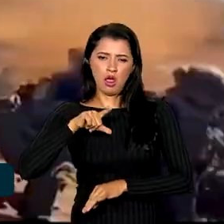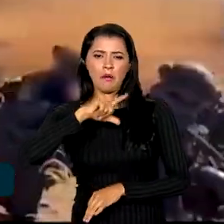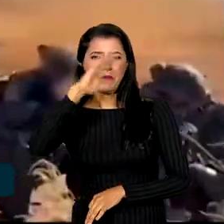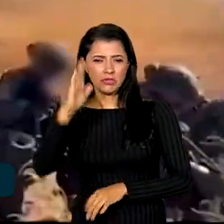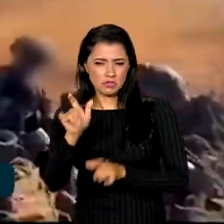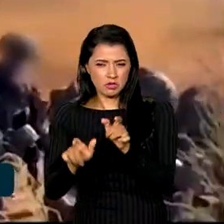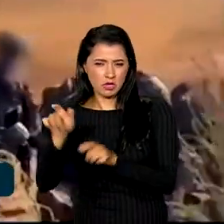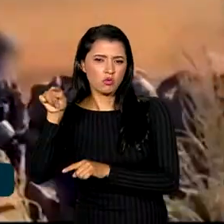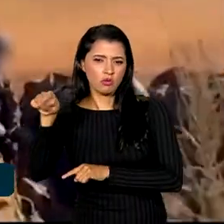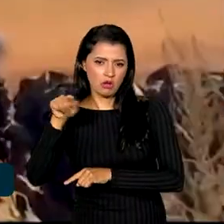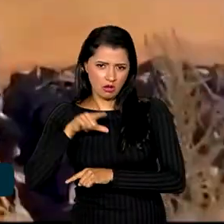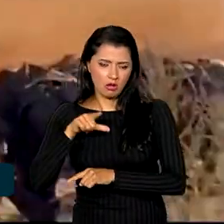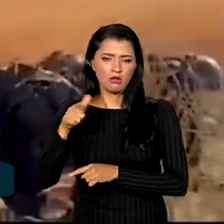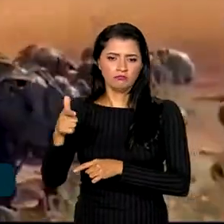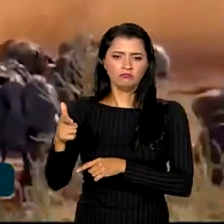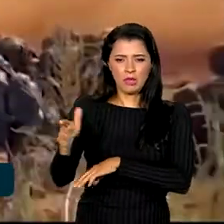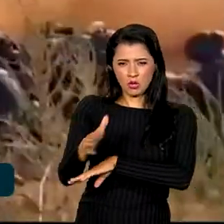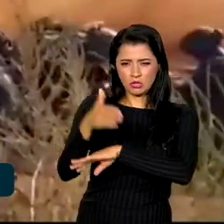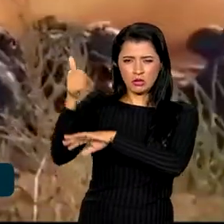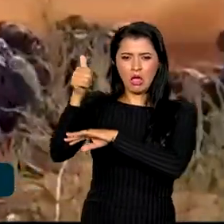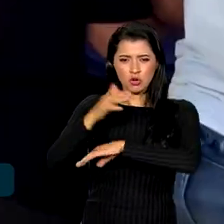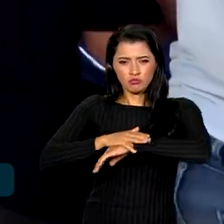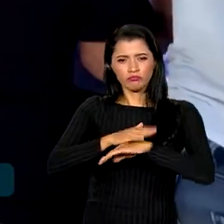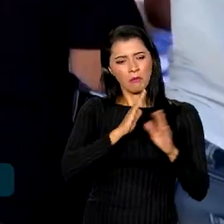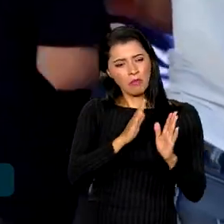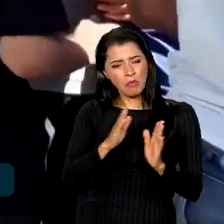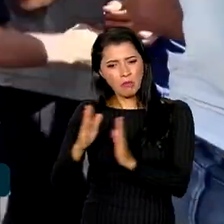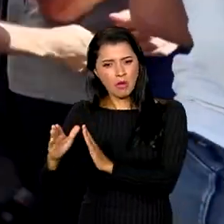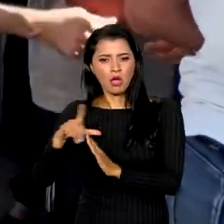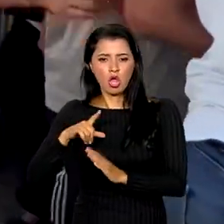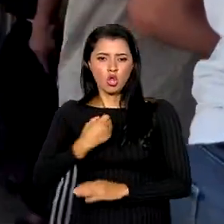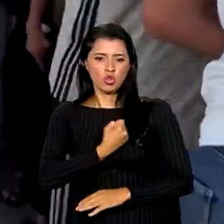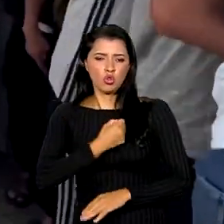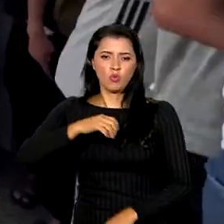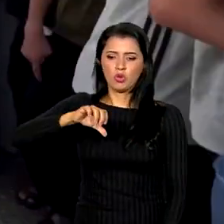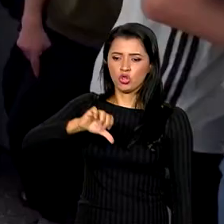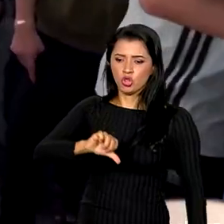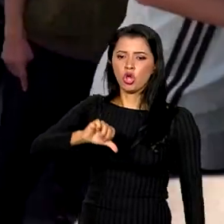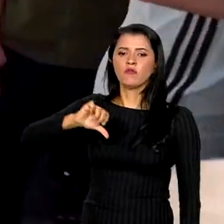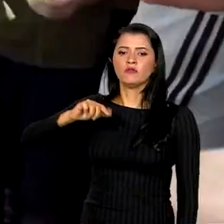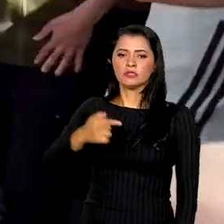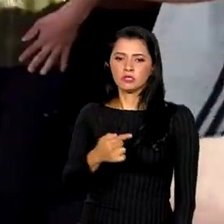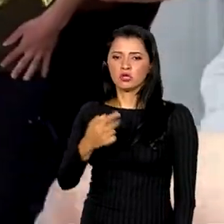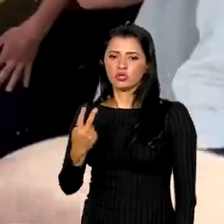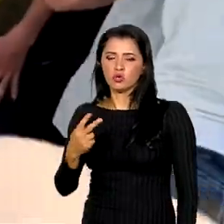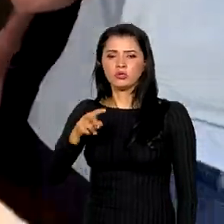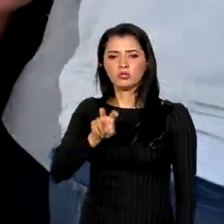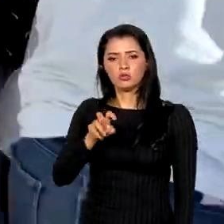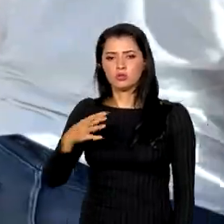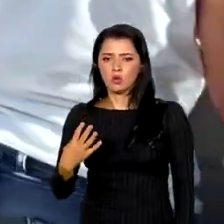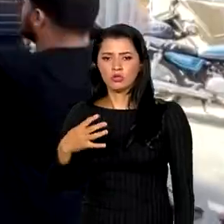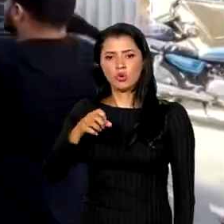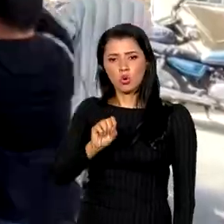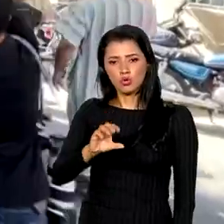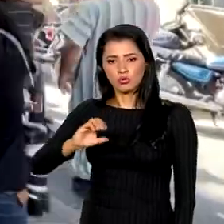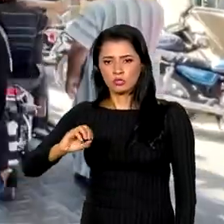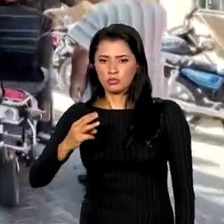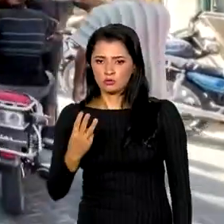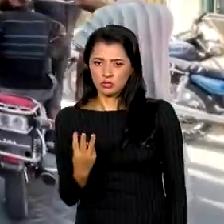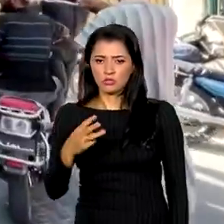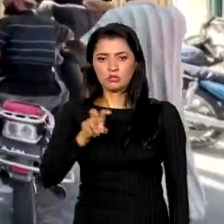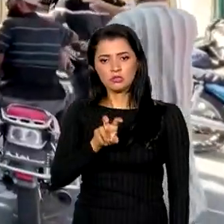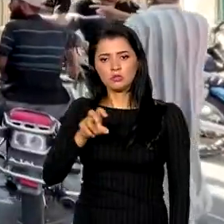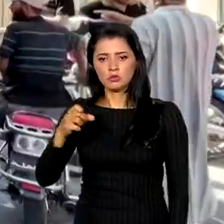Os plantões consulares da Embaixada em Tel Aviv, no número 972-54803